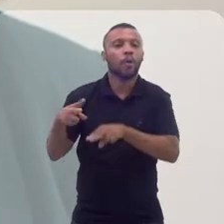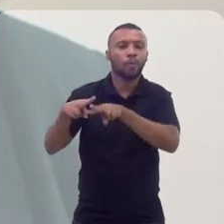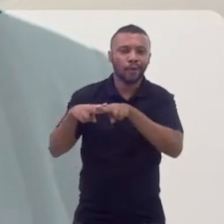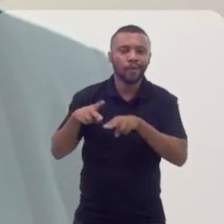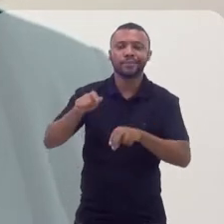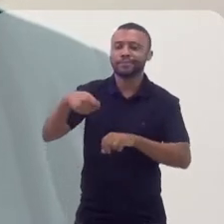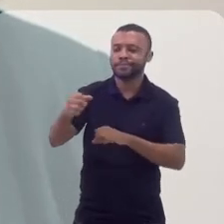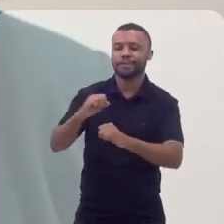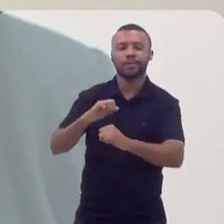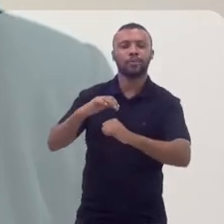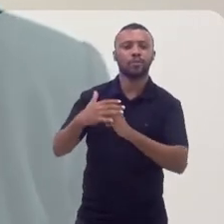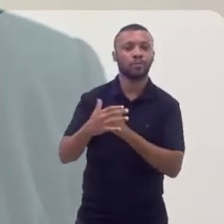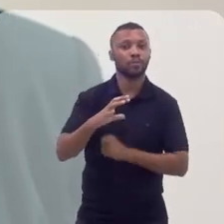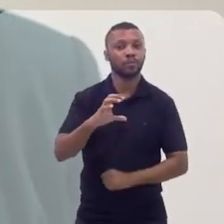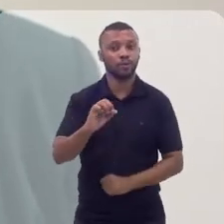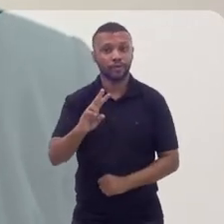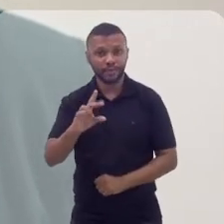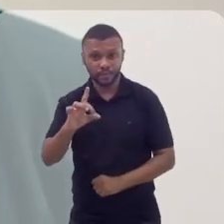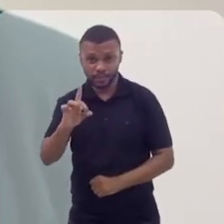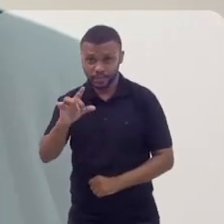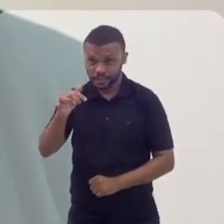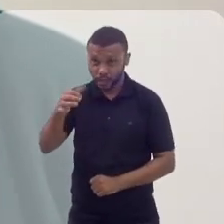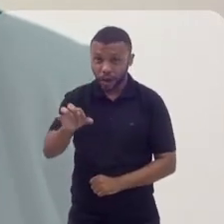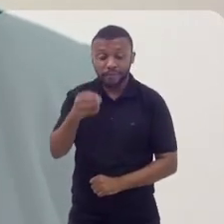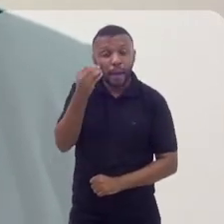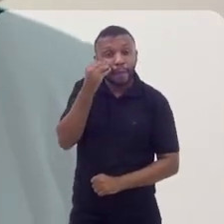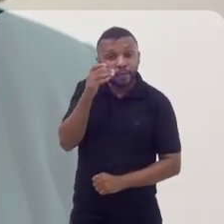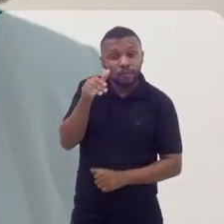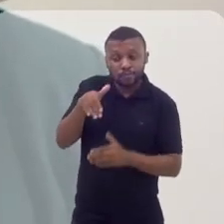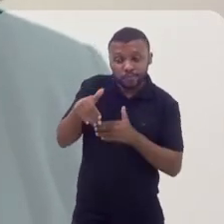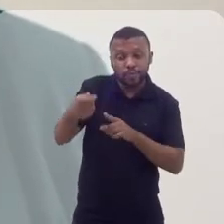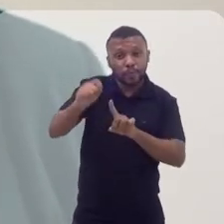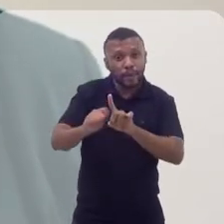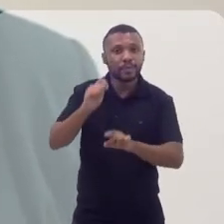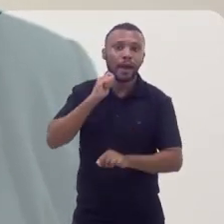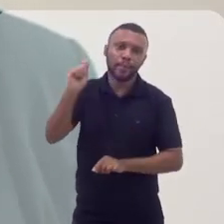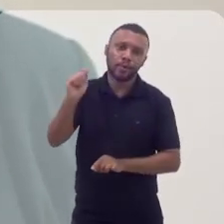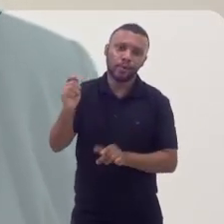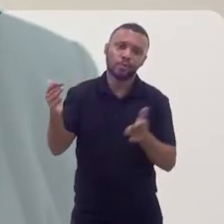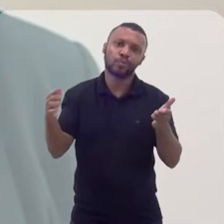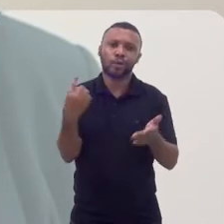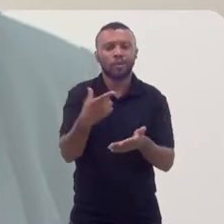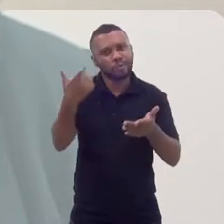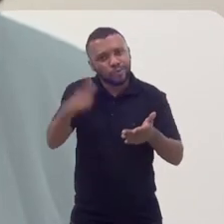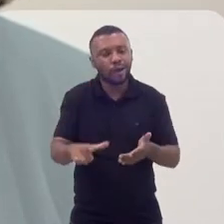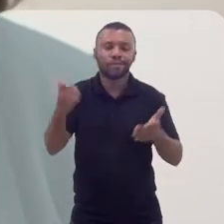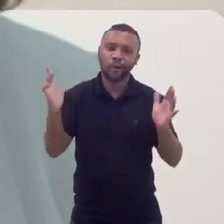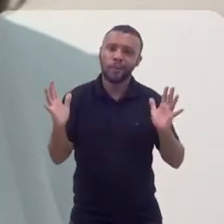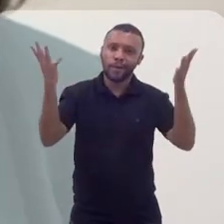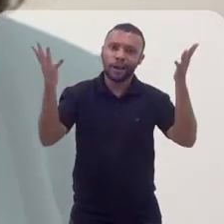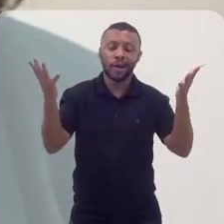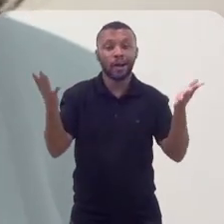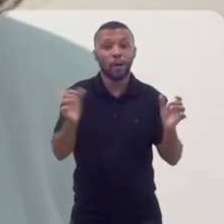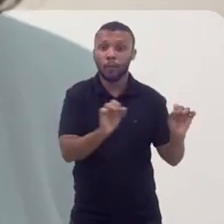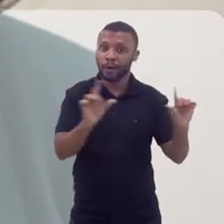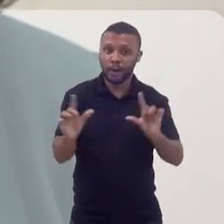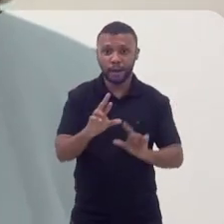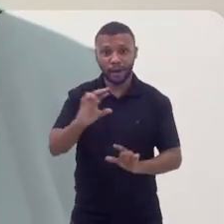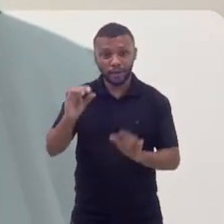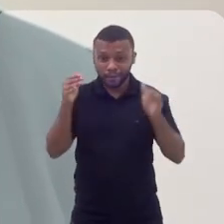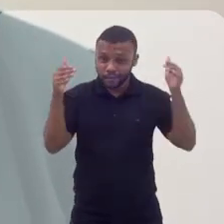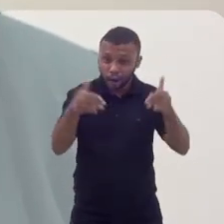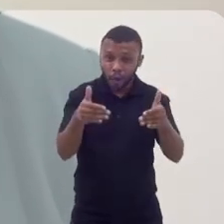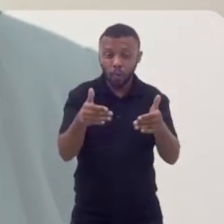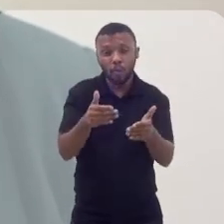2022 por conta da nova variante da Covid-19 e a previsão é que agora em abril possamos finalmente comemorar.